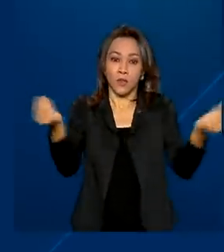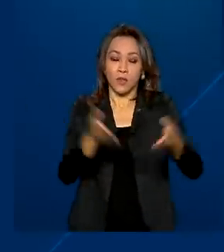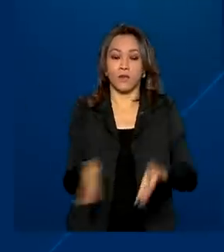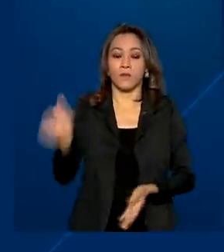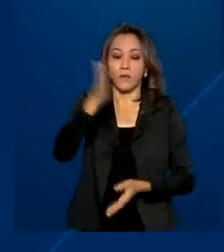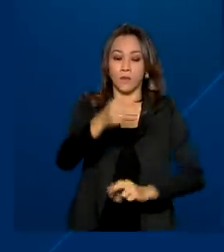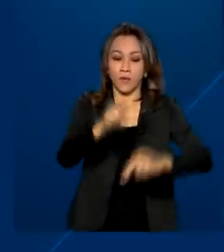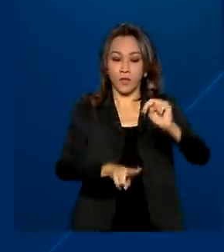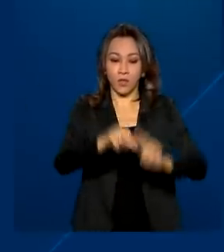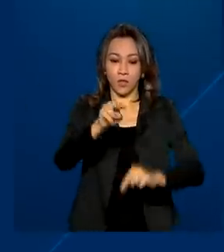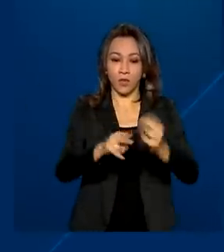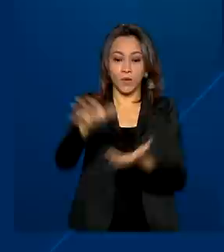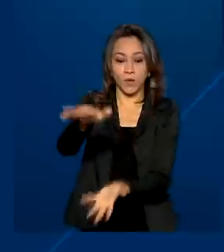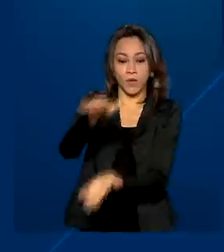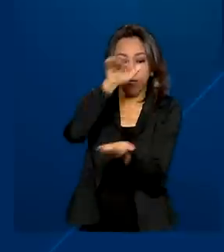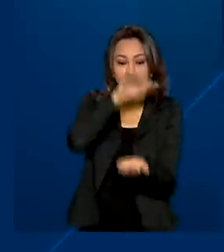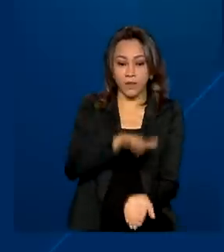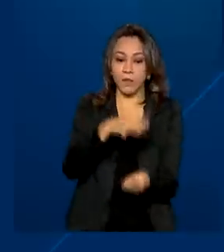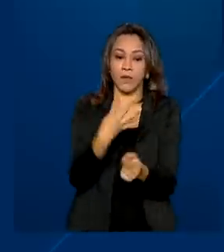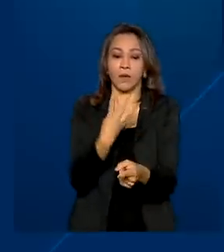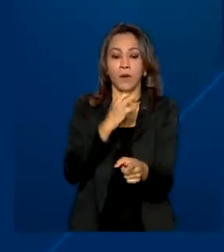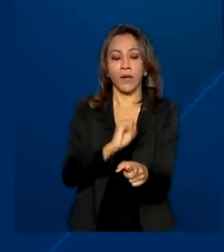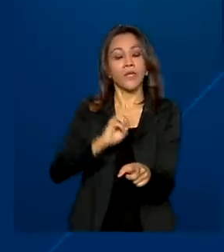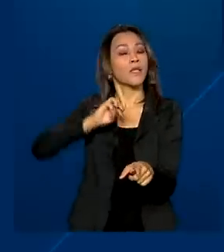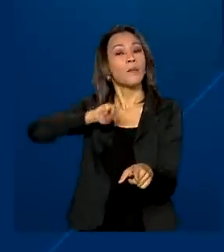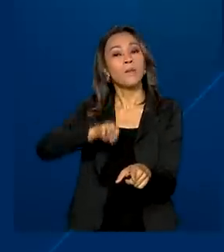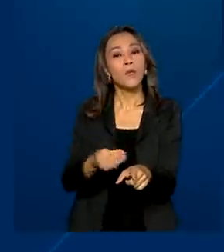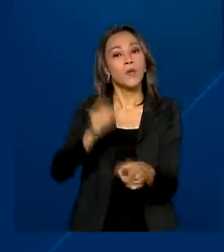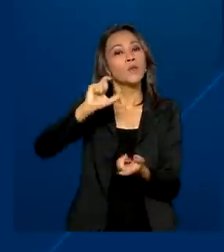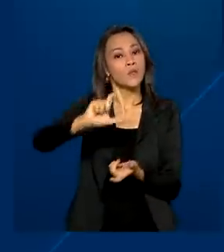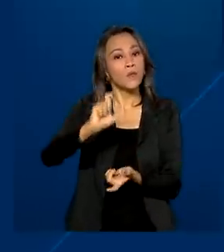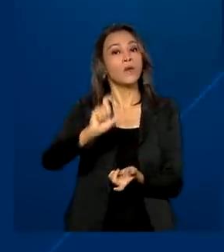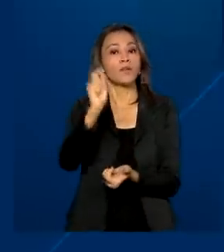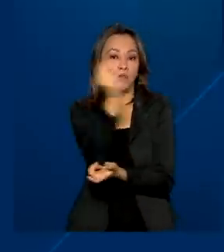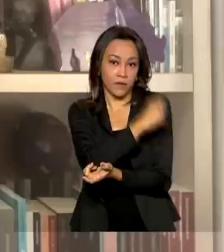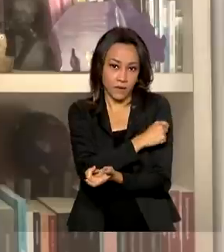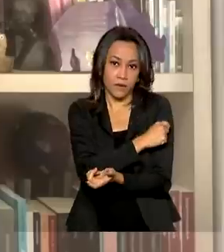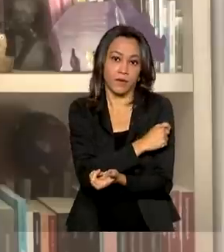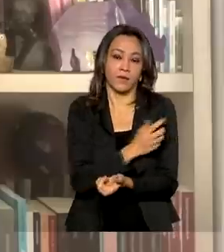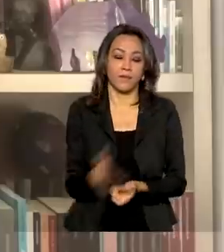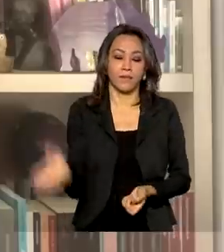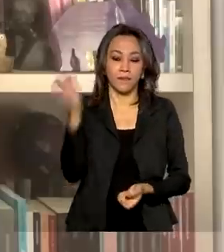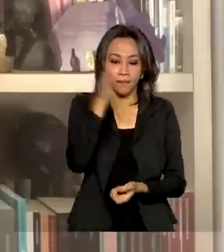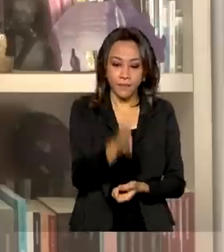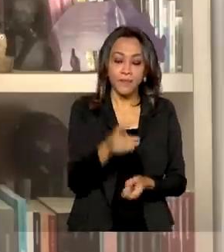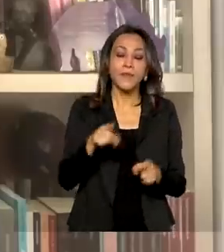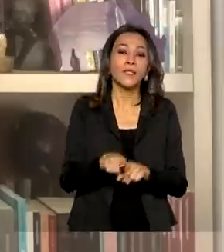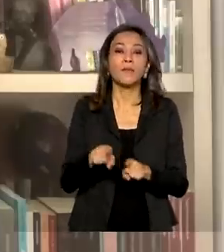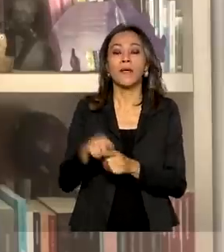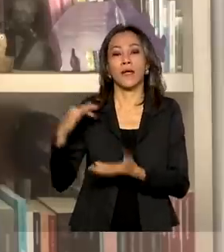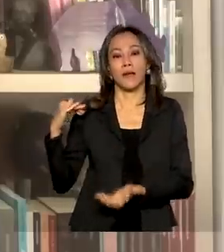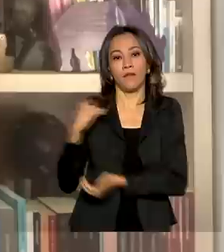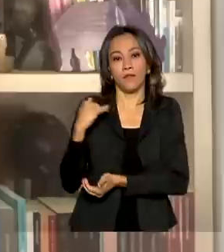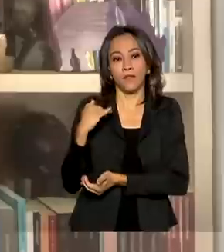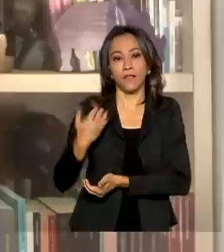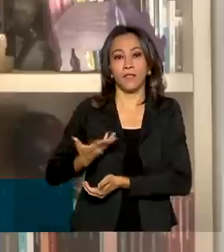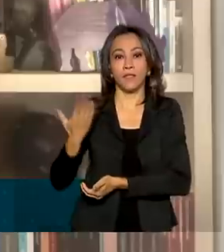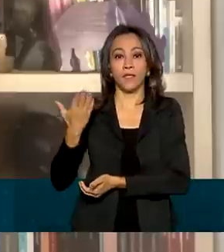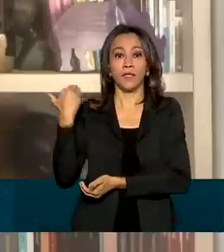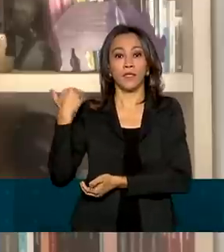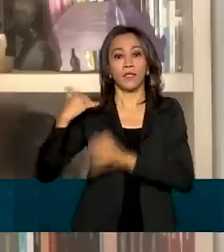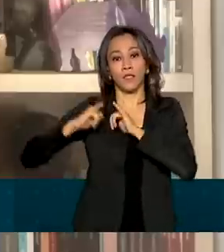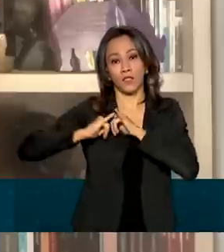receba 40 milhões de doses do imunizante contra a Covid-19. E a Anvisa publicou nesta quarta a